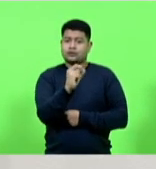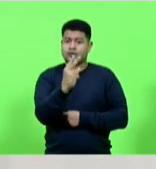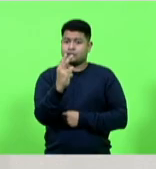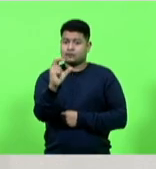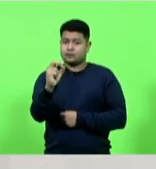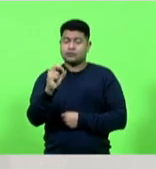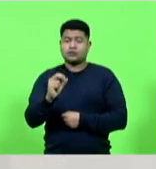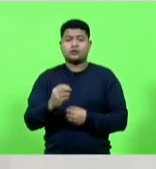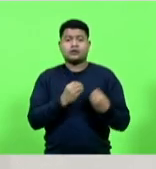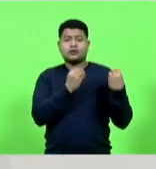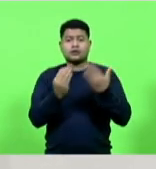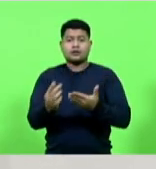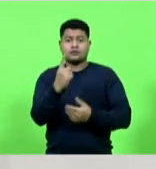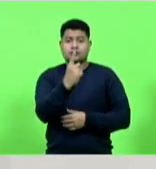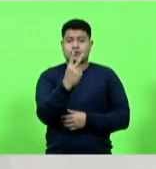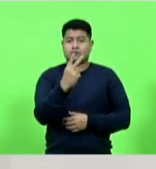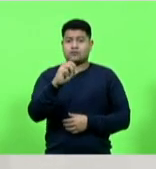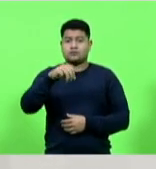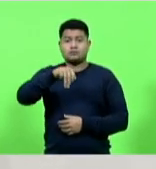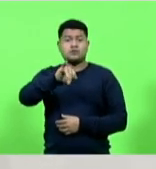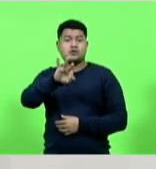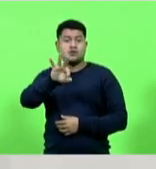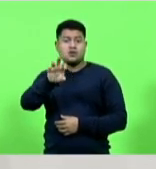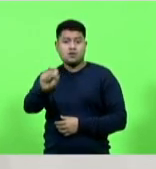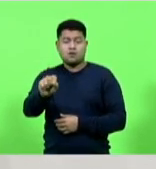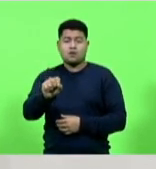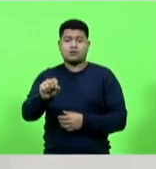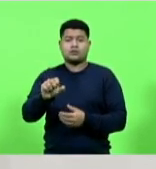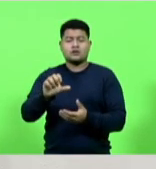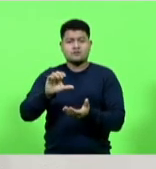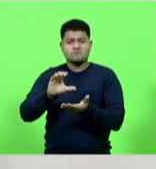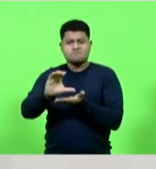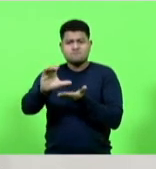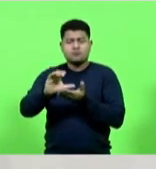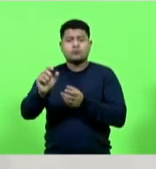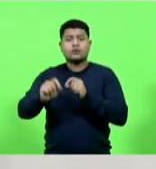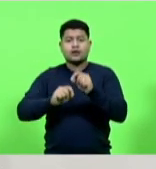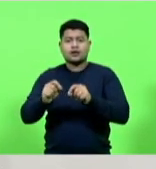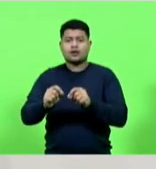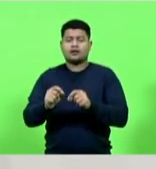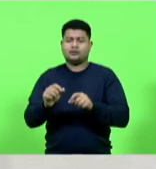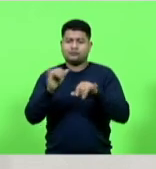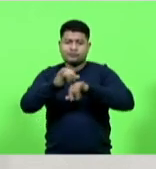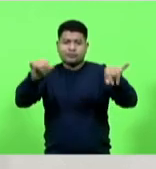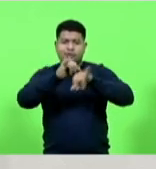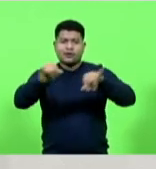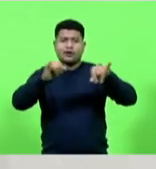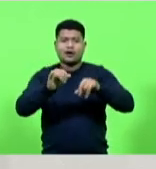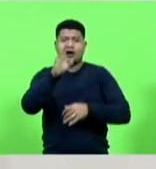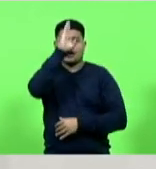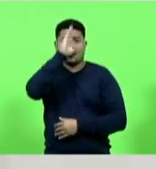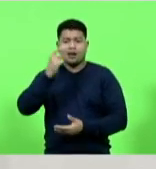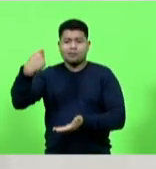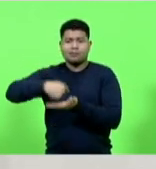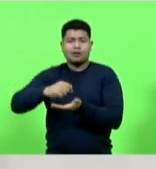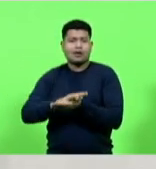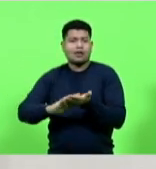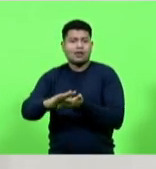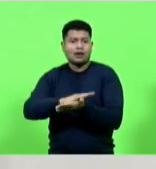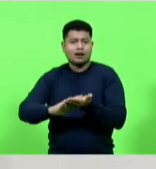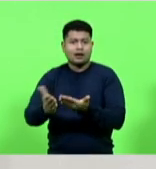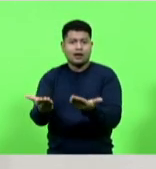120 milhões de reais em comerciais veiculados de graça ajudando a informar a